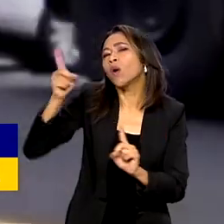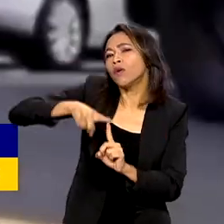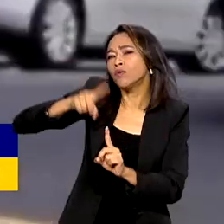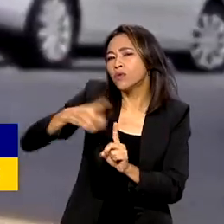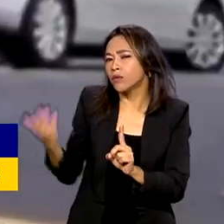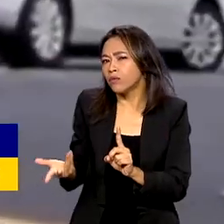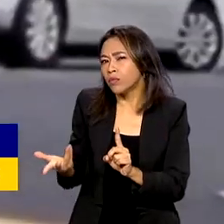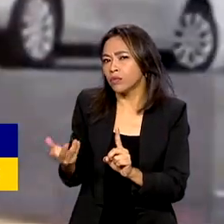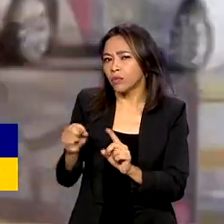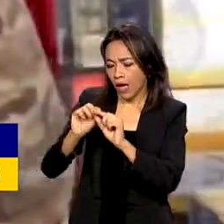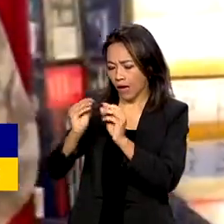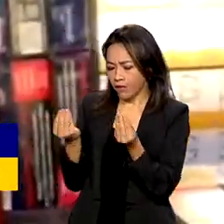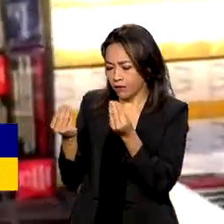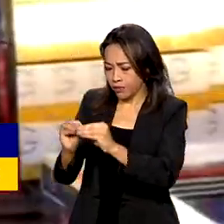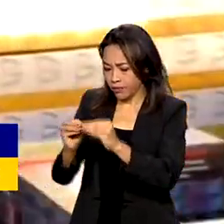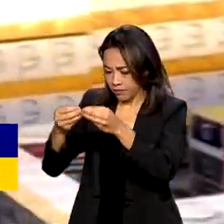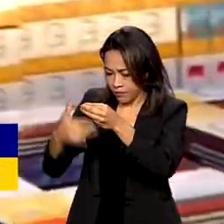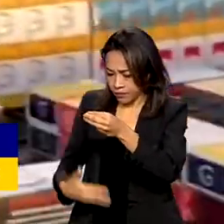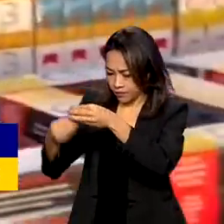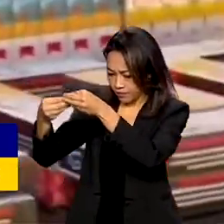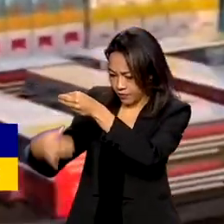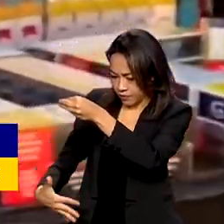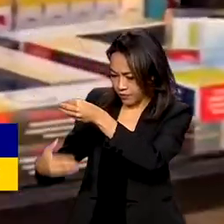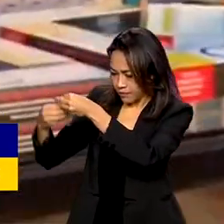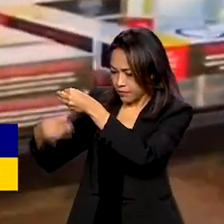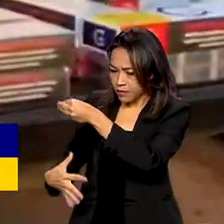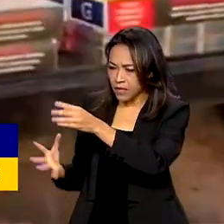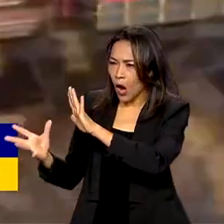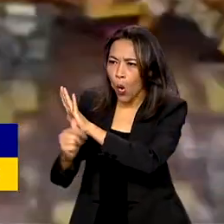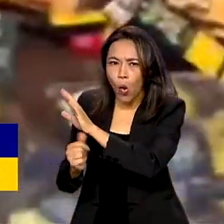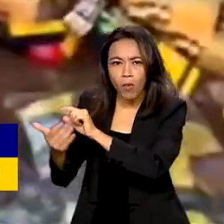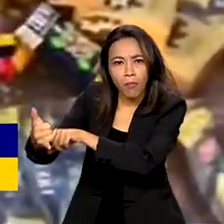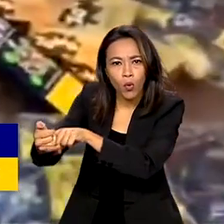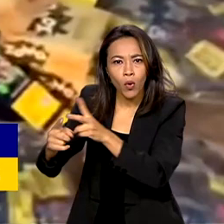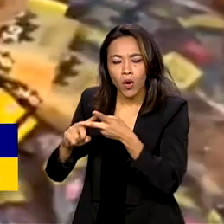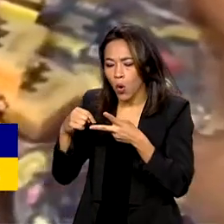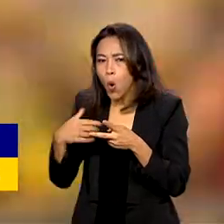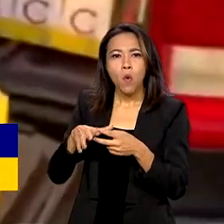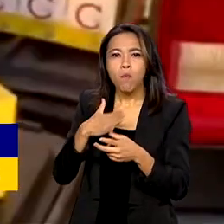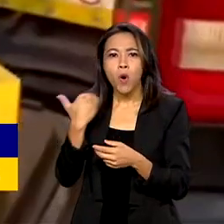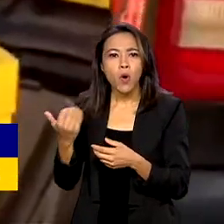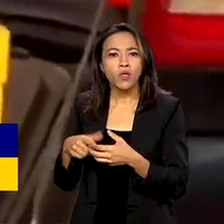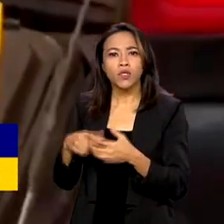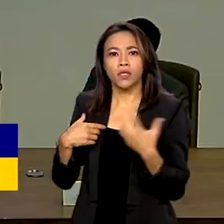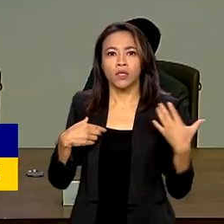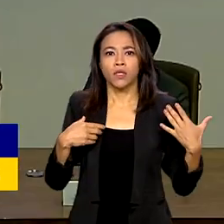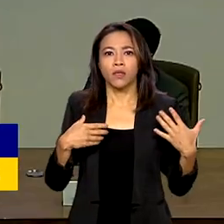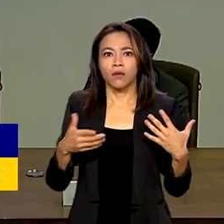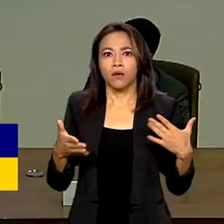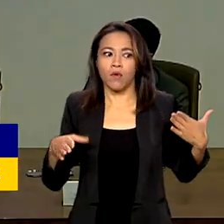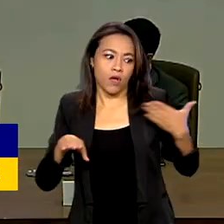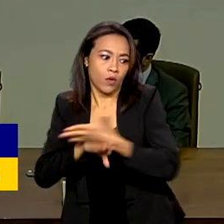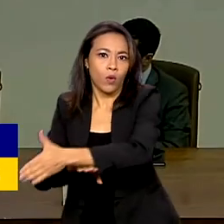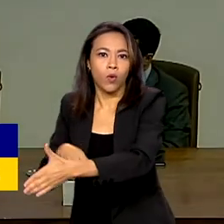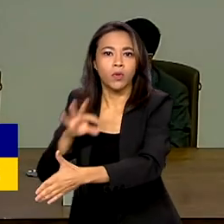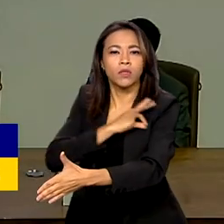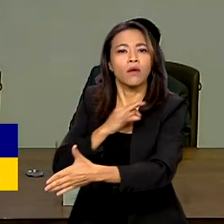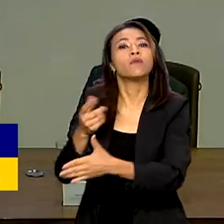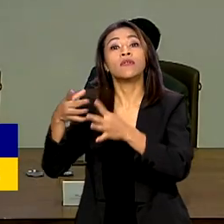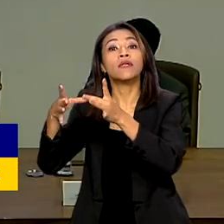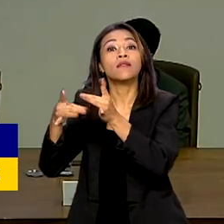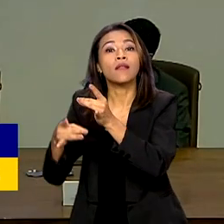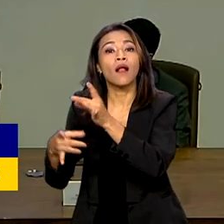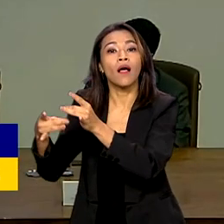Homicídio Doloso, Latrocínio, Lesão Corporal Seguida de Morte, Morte por Intensão Policial. Esse aumento dos